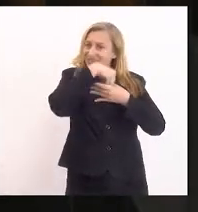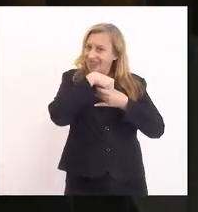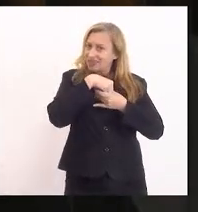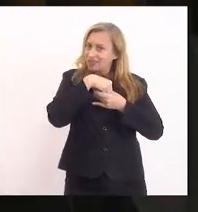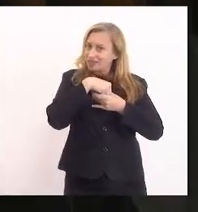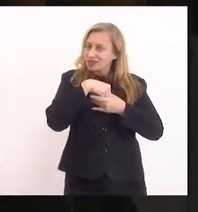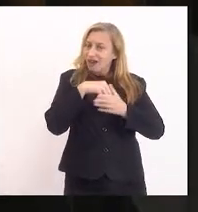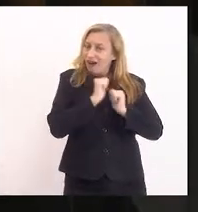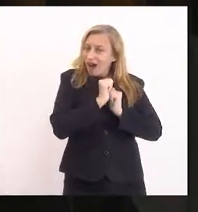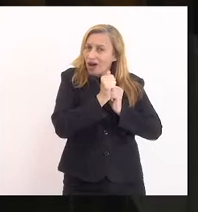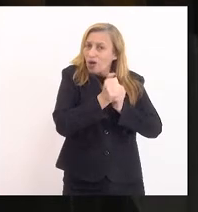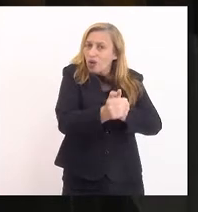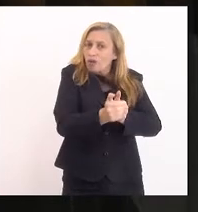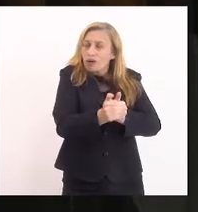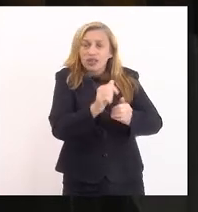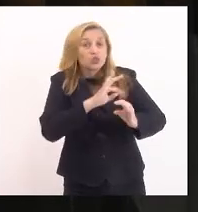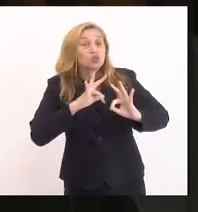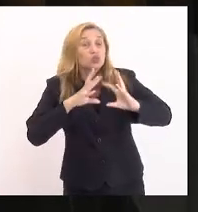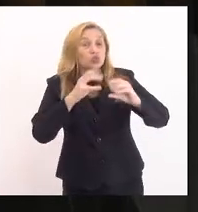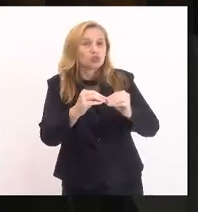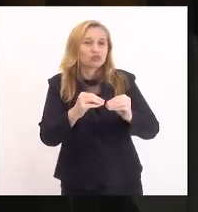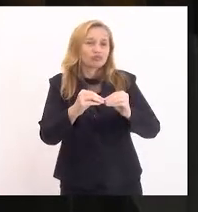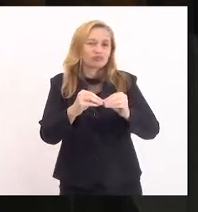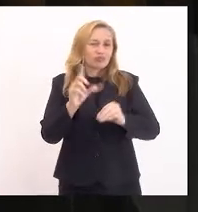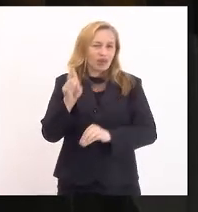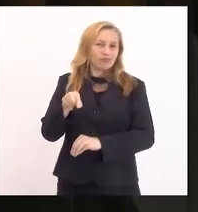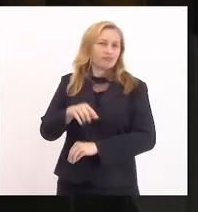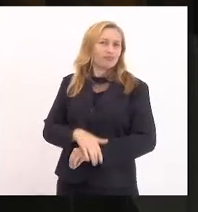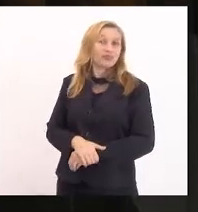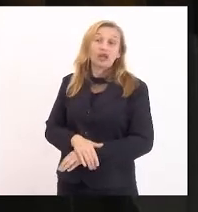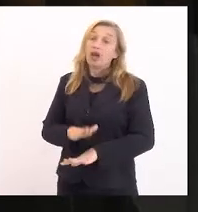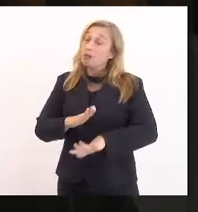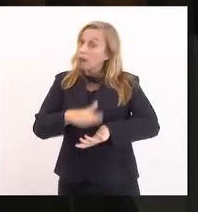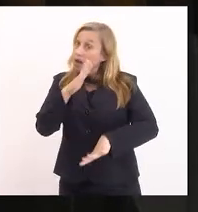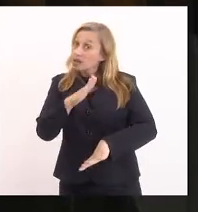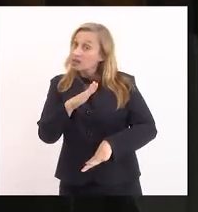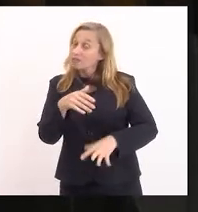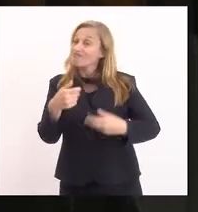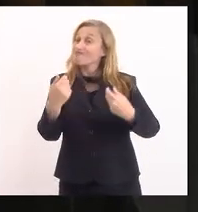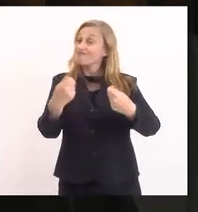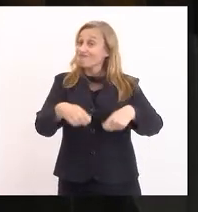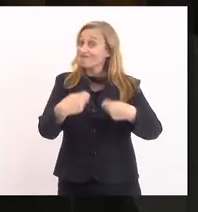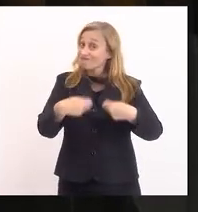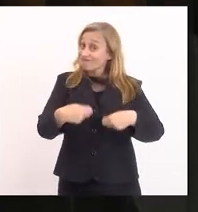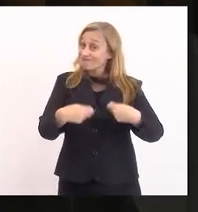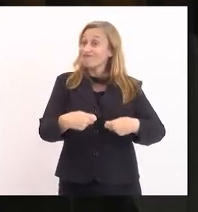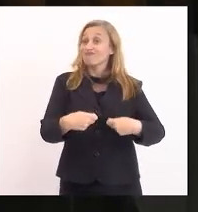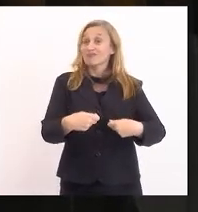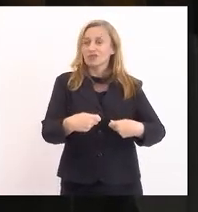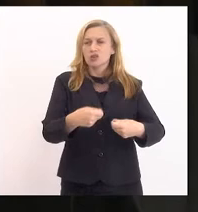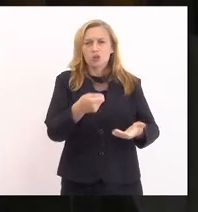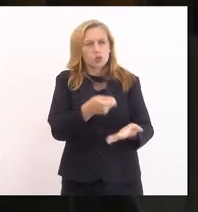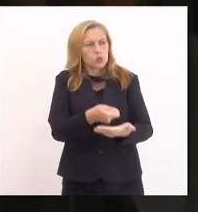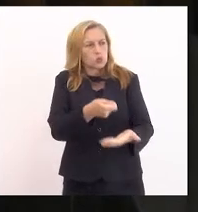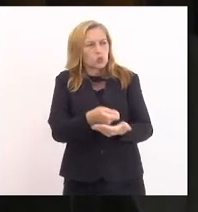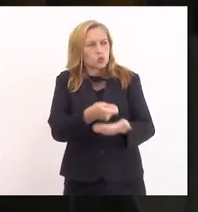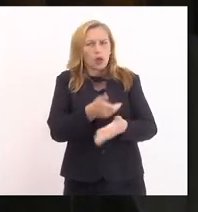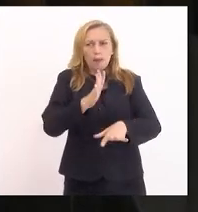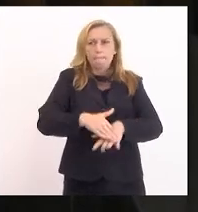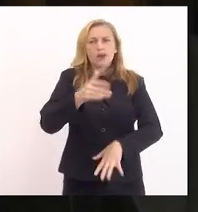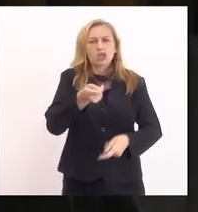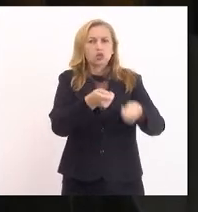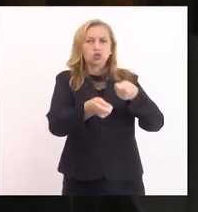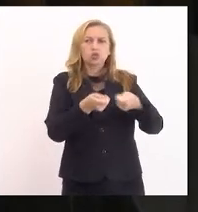estar acompanhando isso tudo. Mas é necessário uma rigidez maior nos